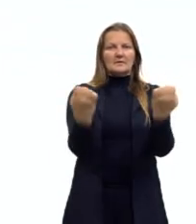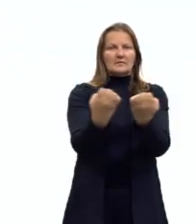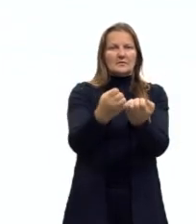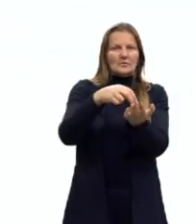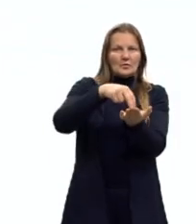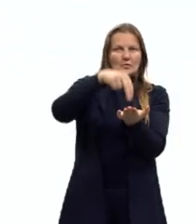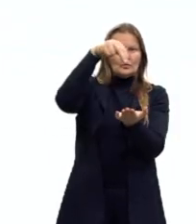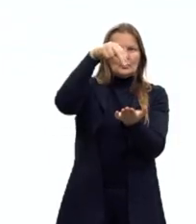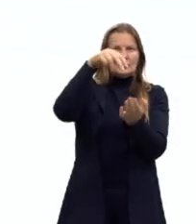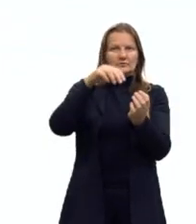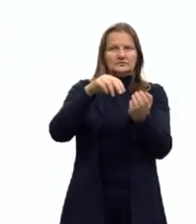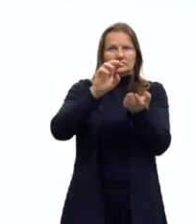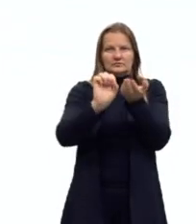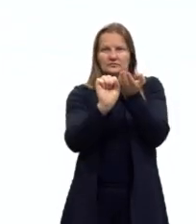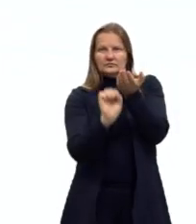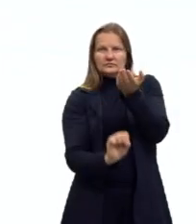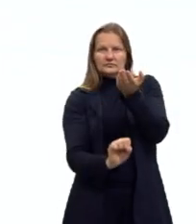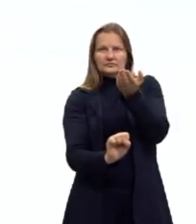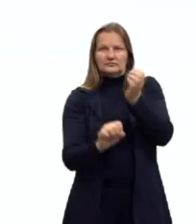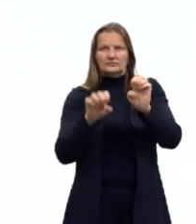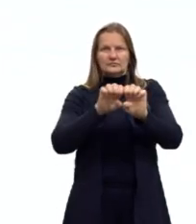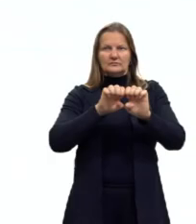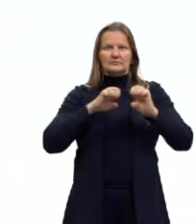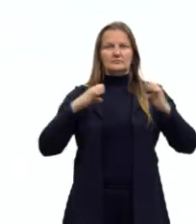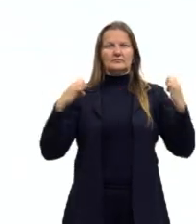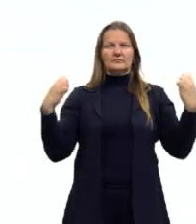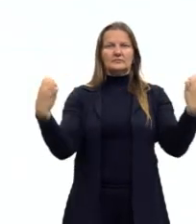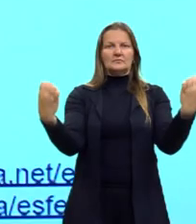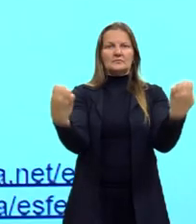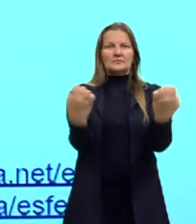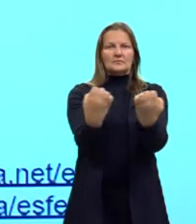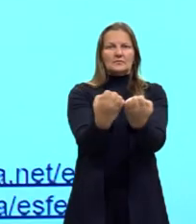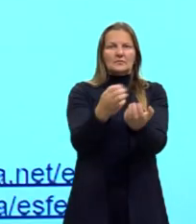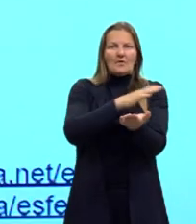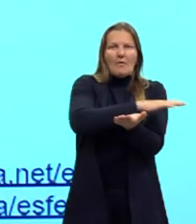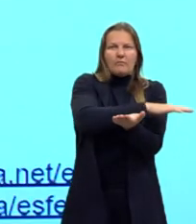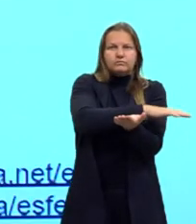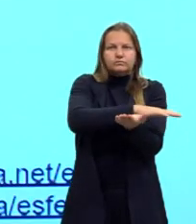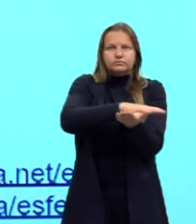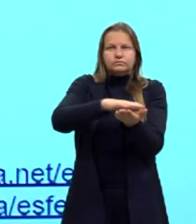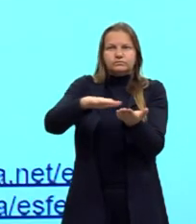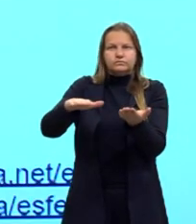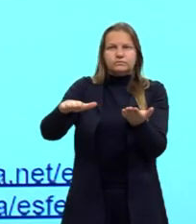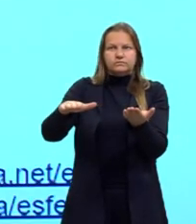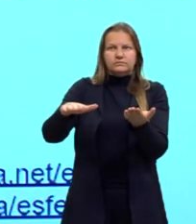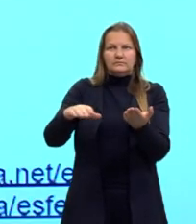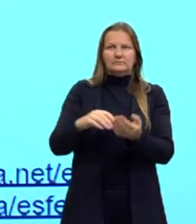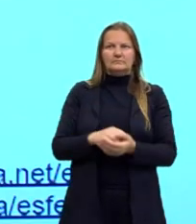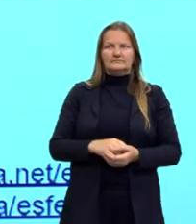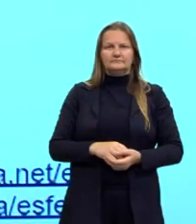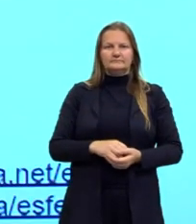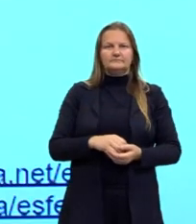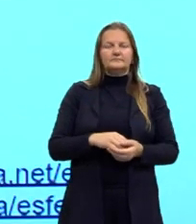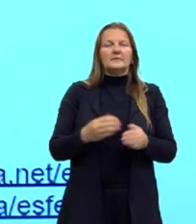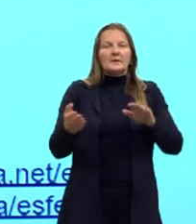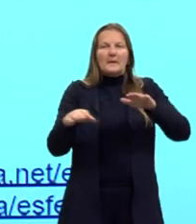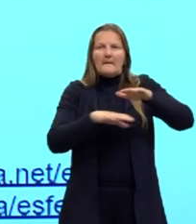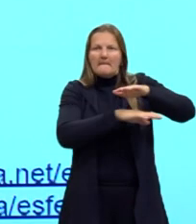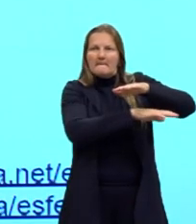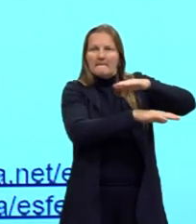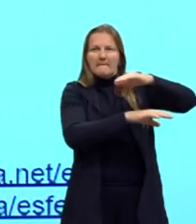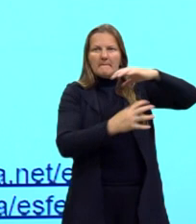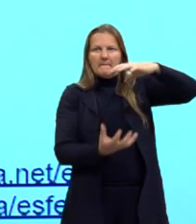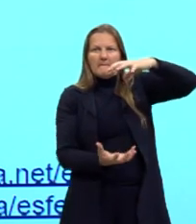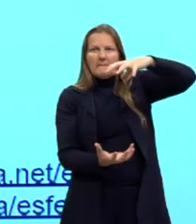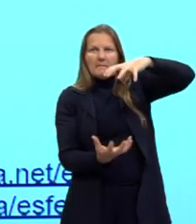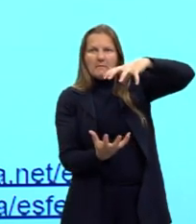seria o maior corte que nós podemos fazer, e esse corte, ele é um corte plano, né? Aqui ele